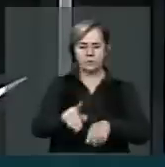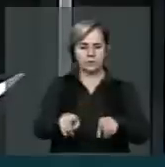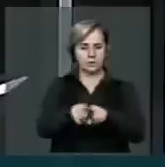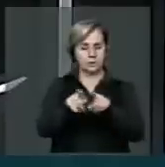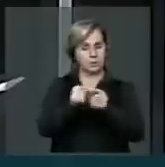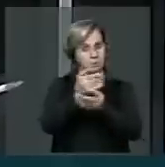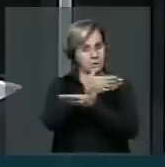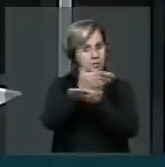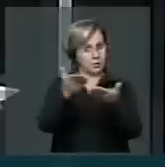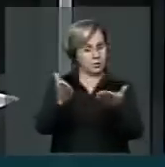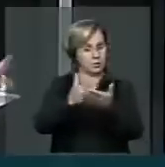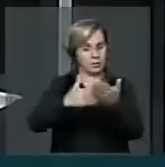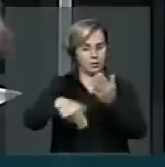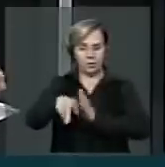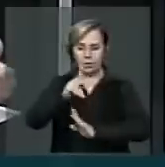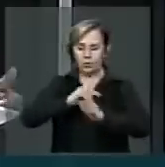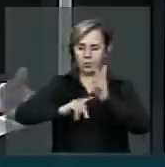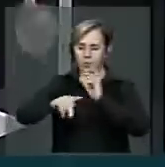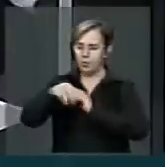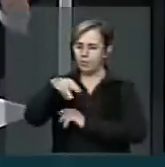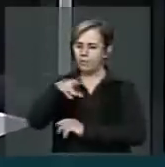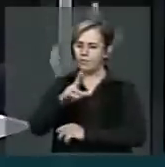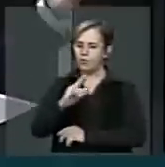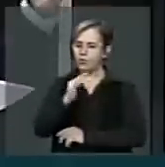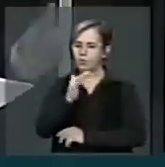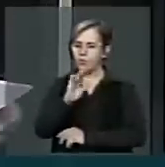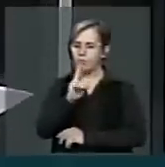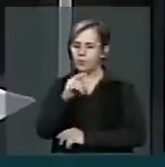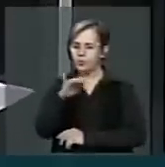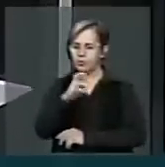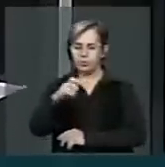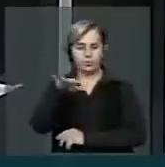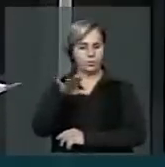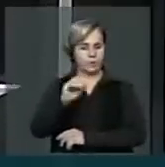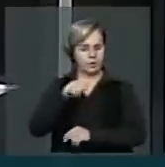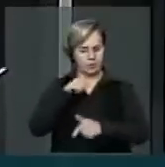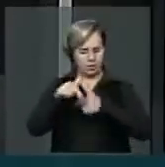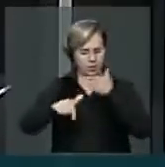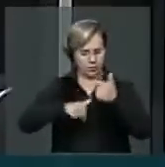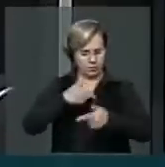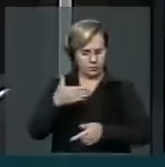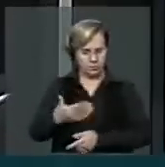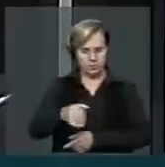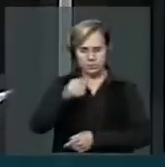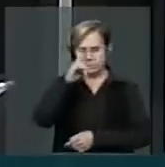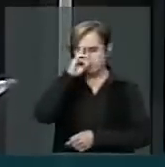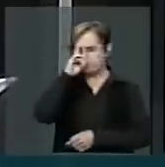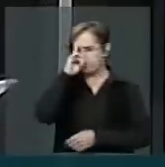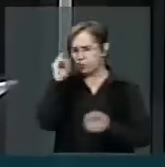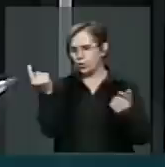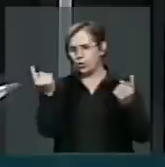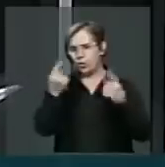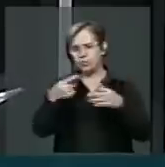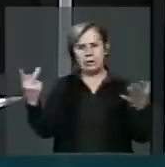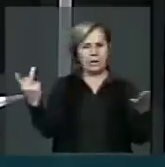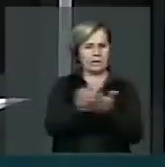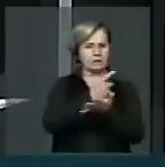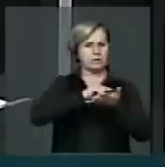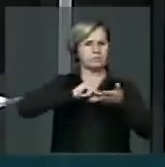muçulmanos a estar aqui trabalhando dioturnamente contra essas adversidades